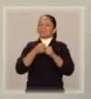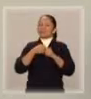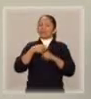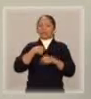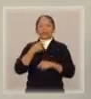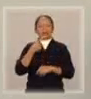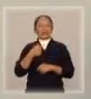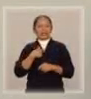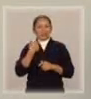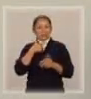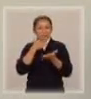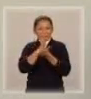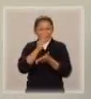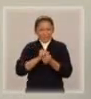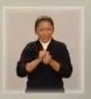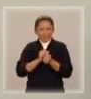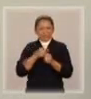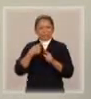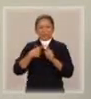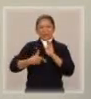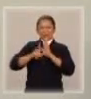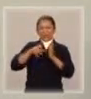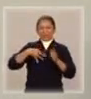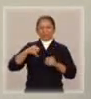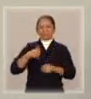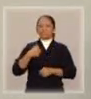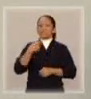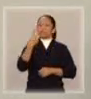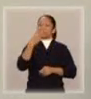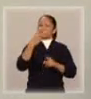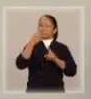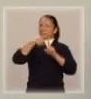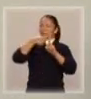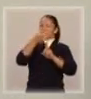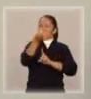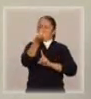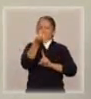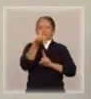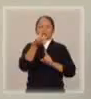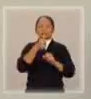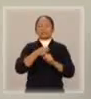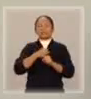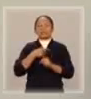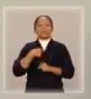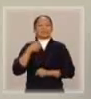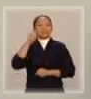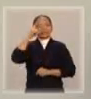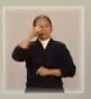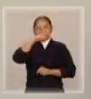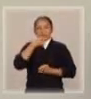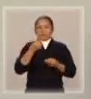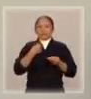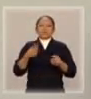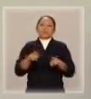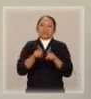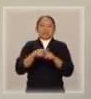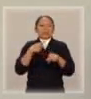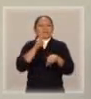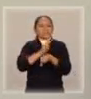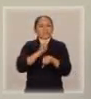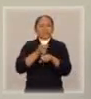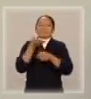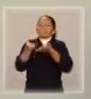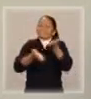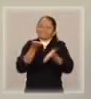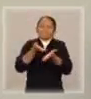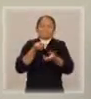duvidei na época, porque a minha filha tinha dois anos e meio. Então foi algo, assim, complicado. Tentei argumentar,